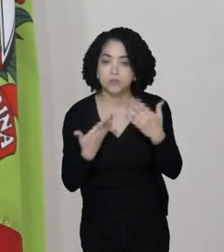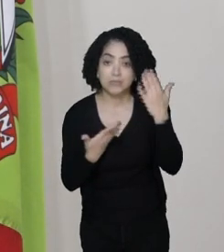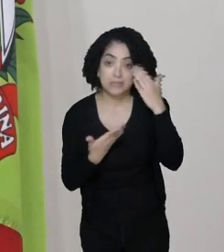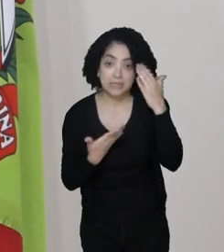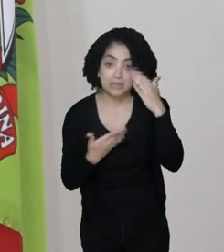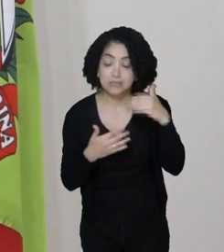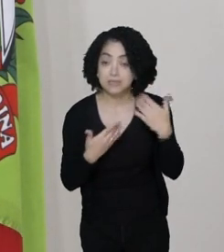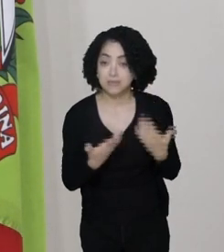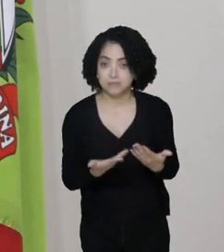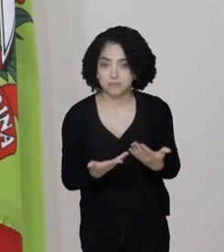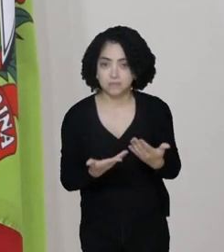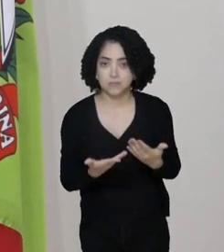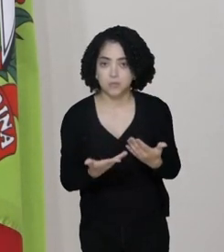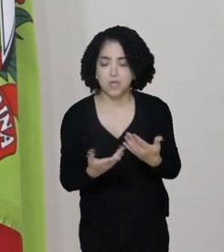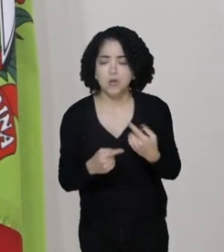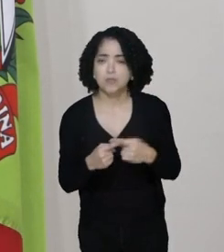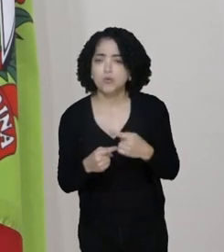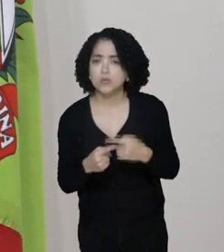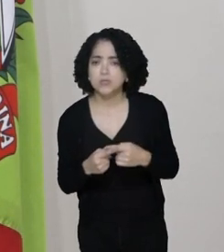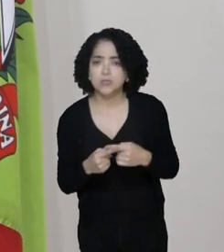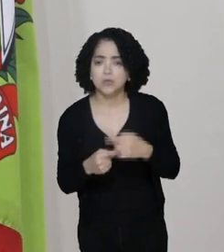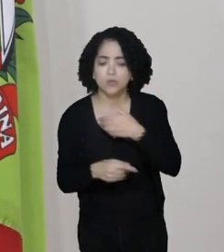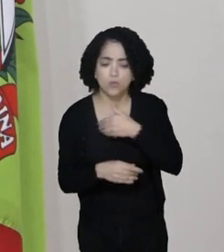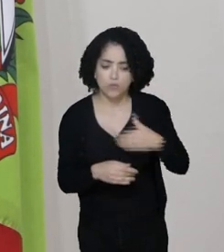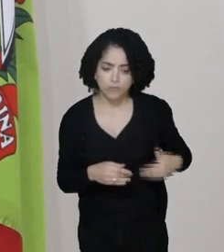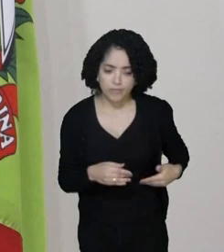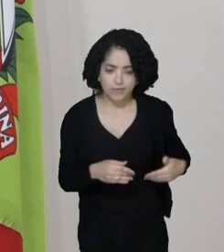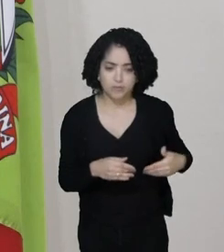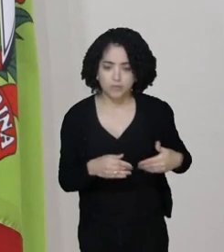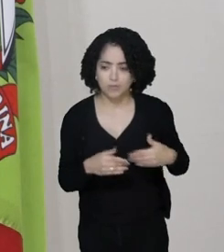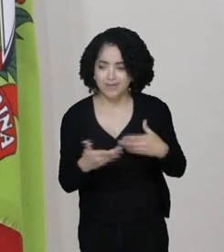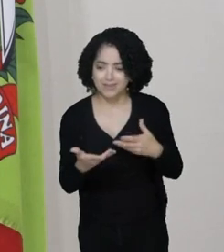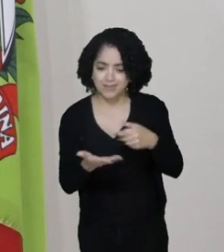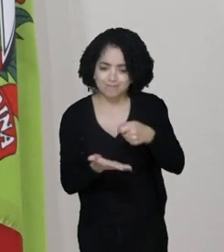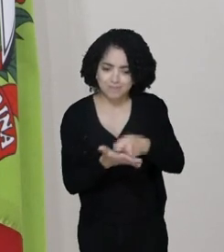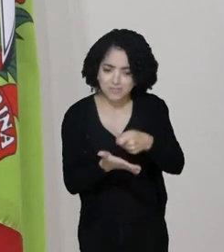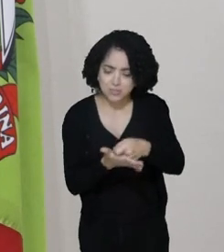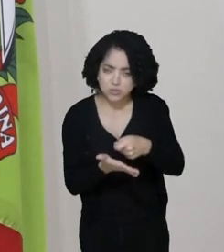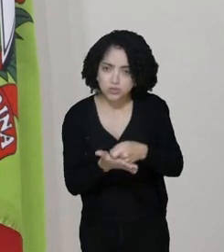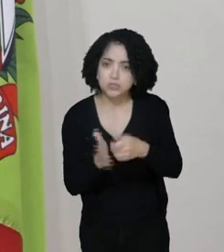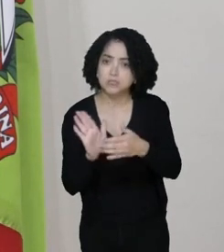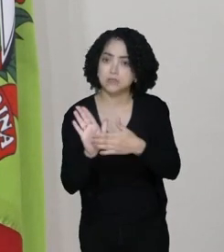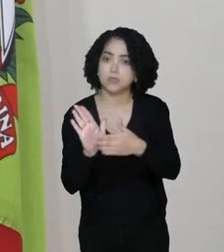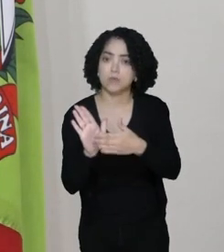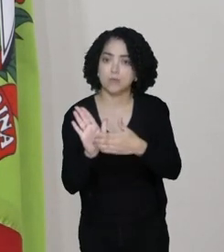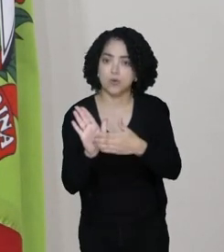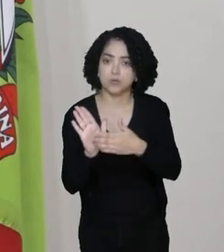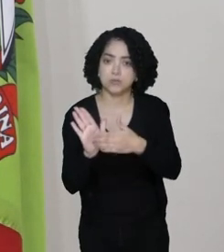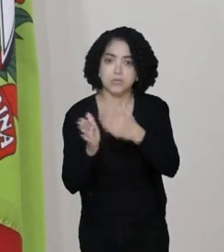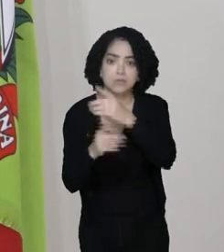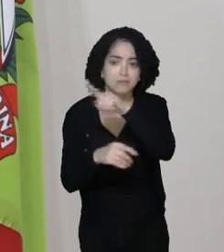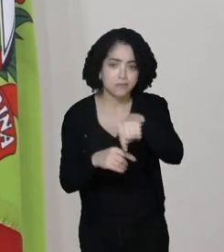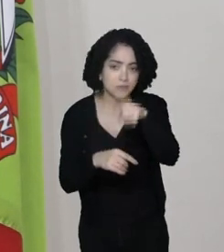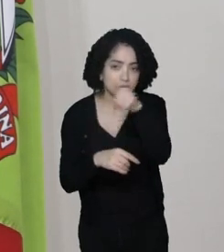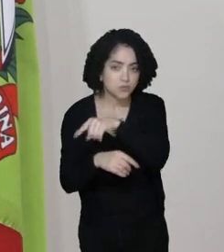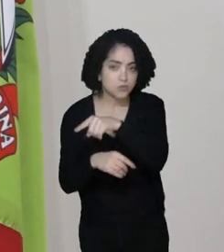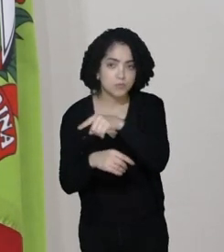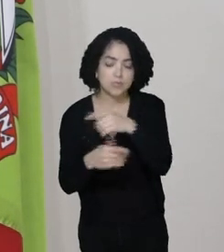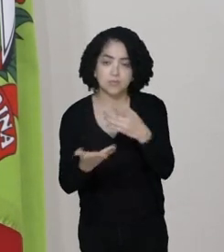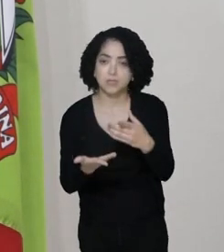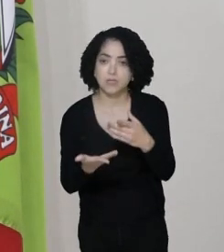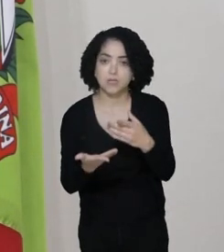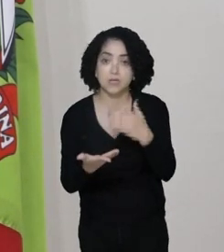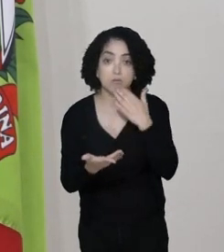por que o governo insiste em uma proposta dessa. Nós temos que pedir ao governo que suspenda imediatamente. O